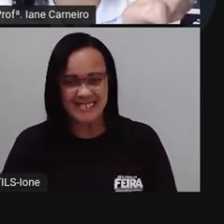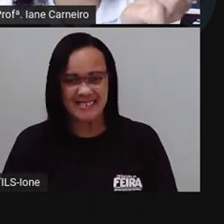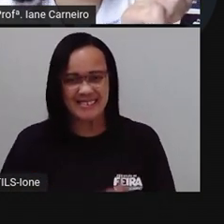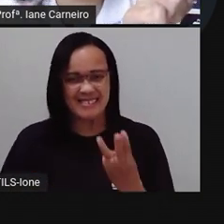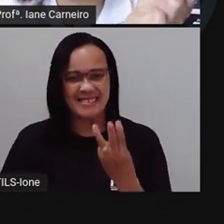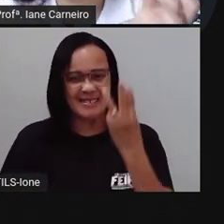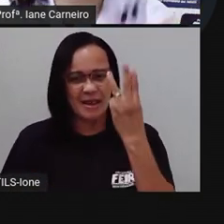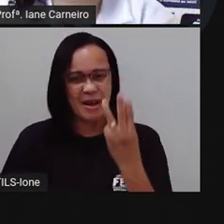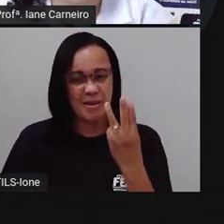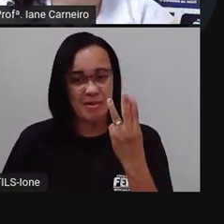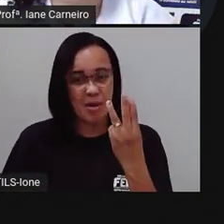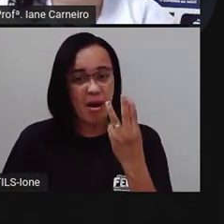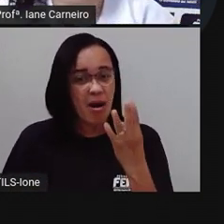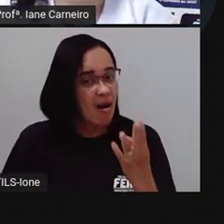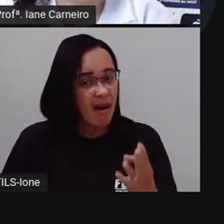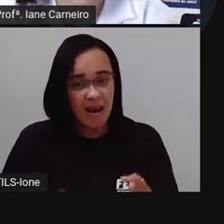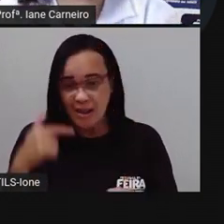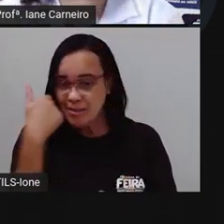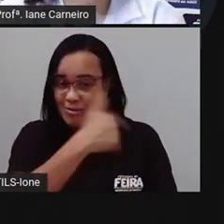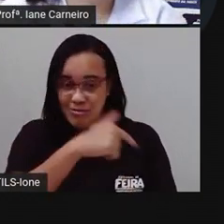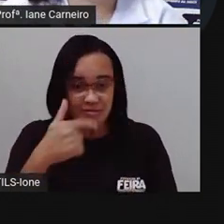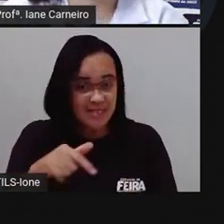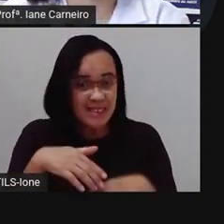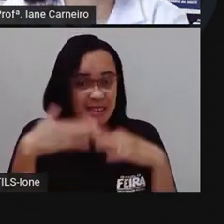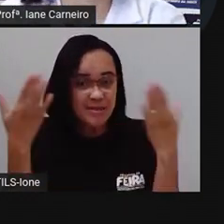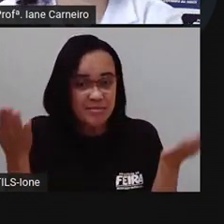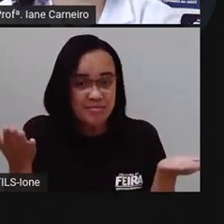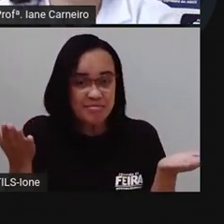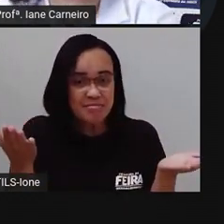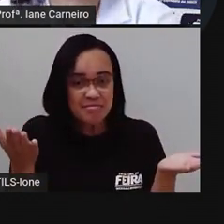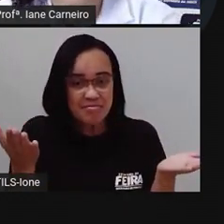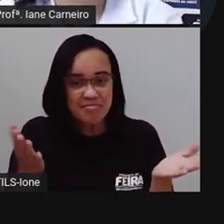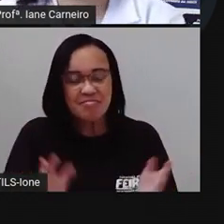W também não tem W. Eita, meu Deus.